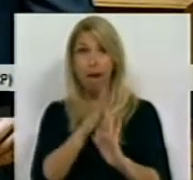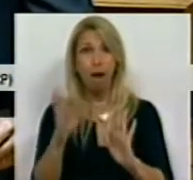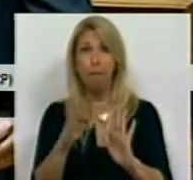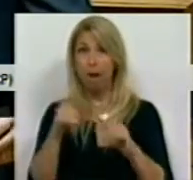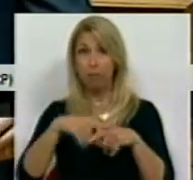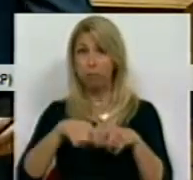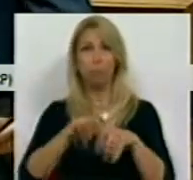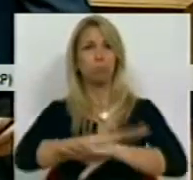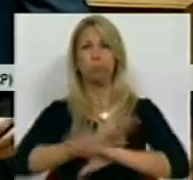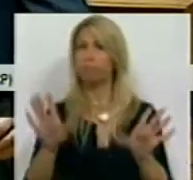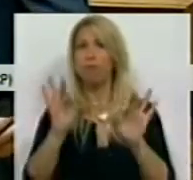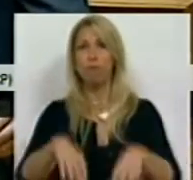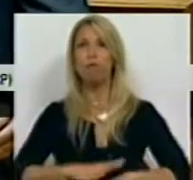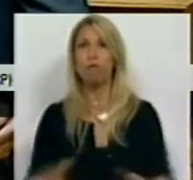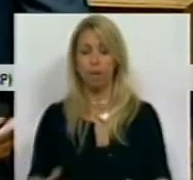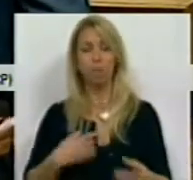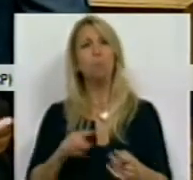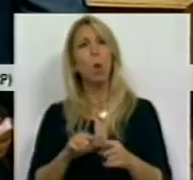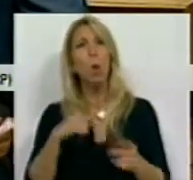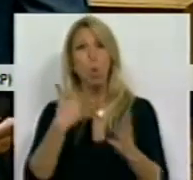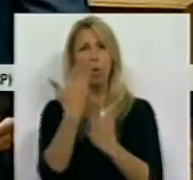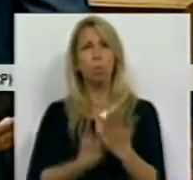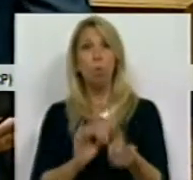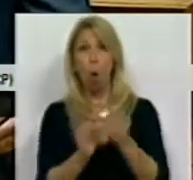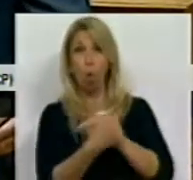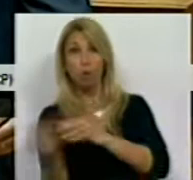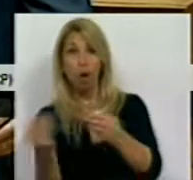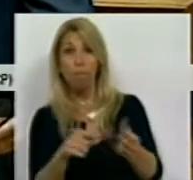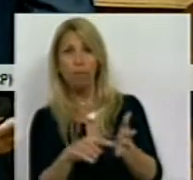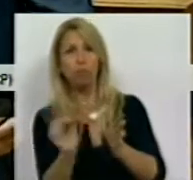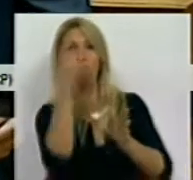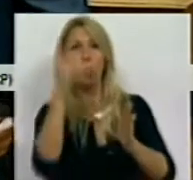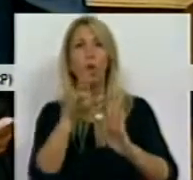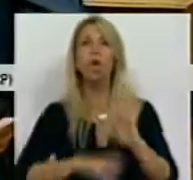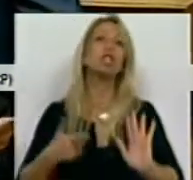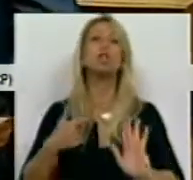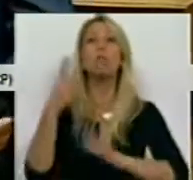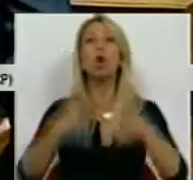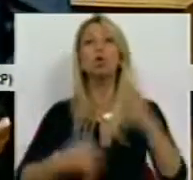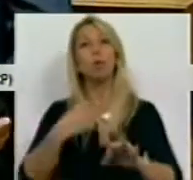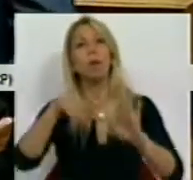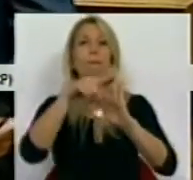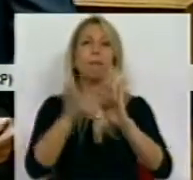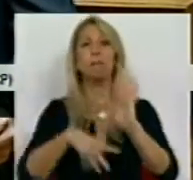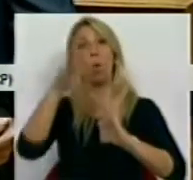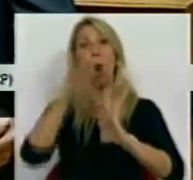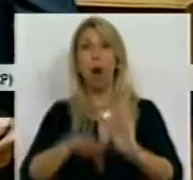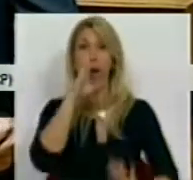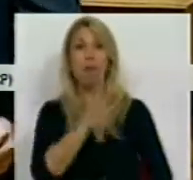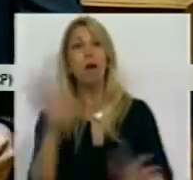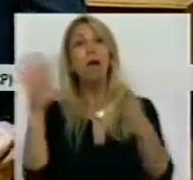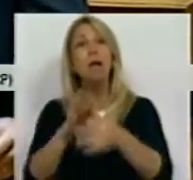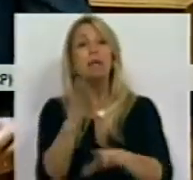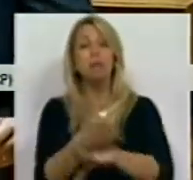perante um diploma que, contrariamente ao que apresenta, não é um regime jurídico com os princípios e regras aplicáveis ao setor público